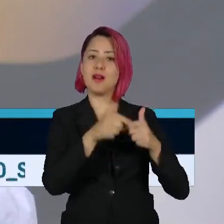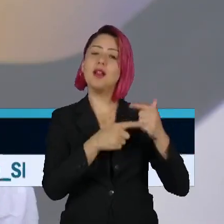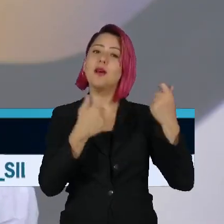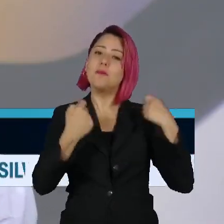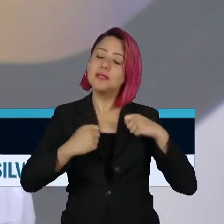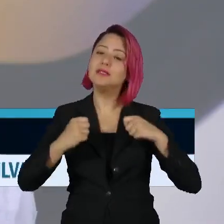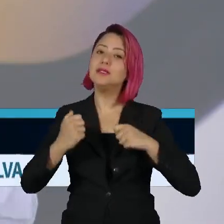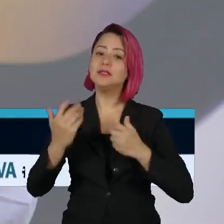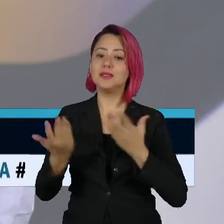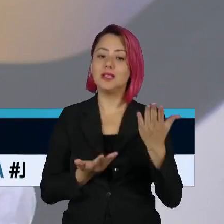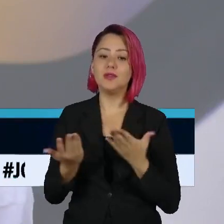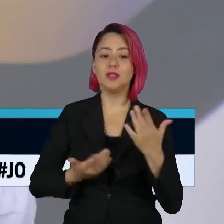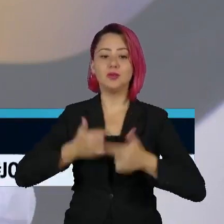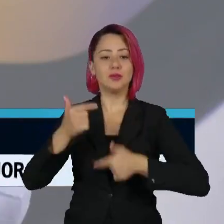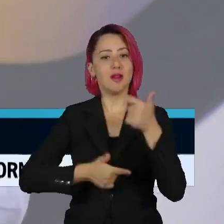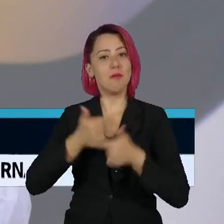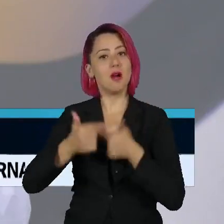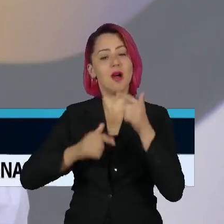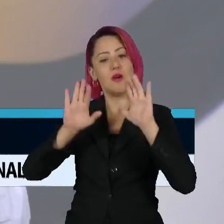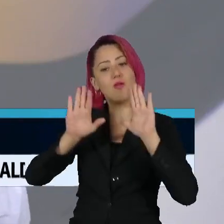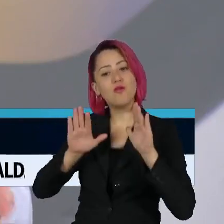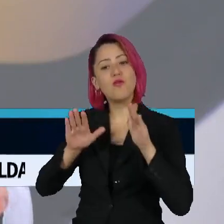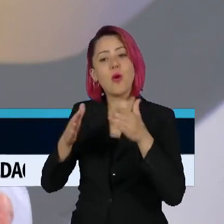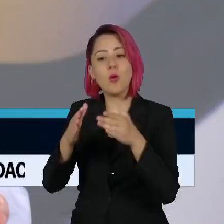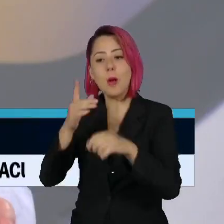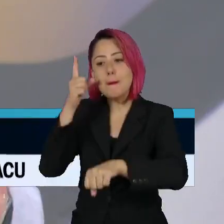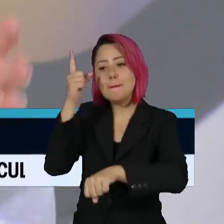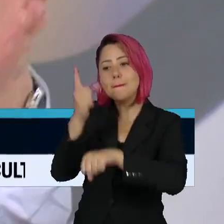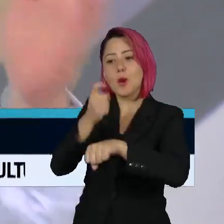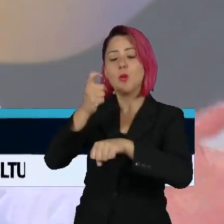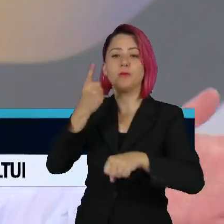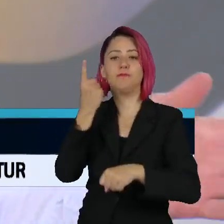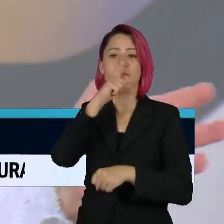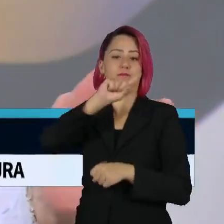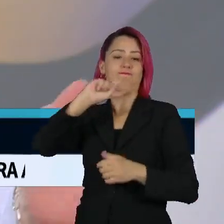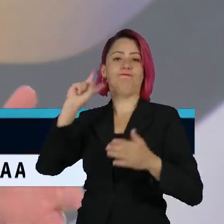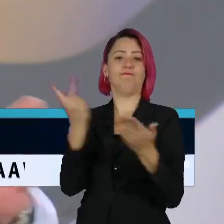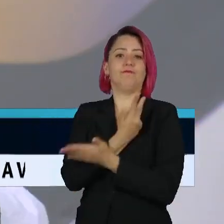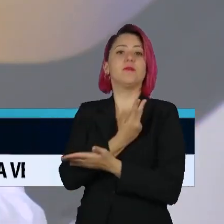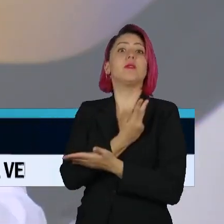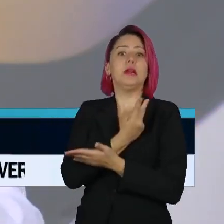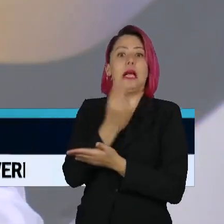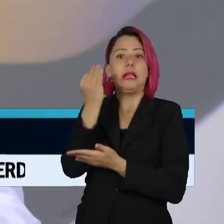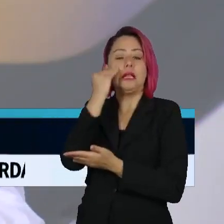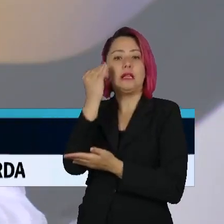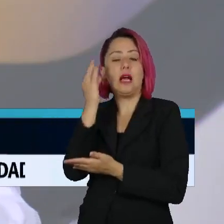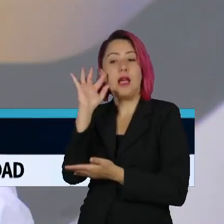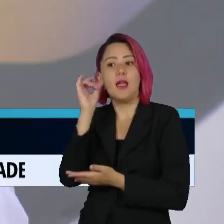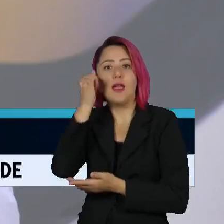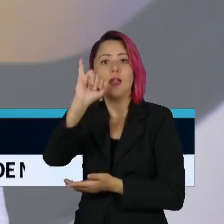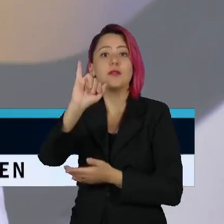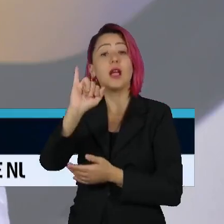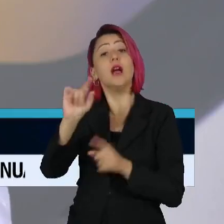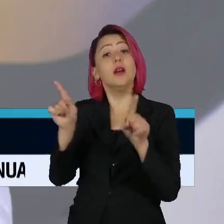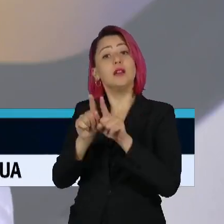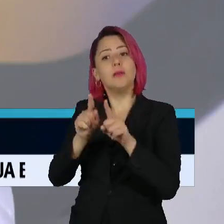serviços voltados para identificar eventos adversos e corrigir para que eles não voltem a ocorrer. Obrigado.